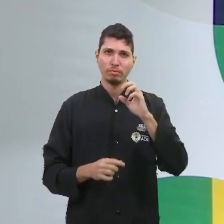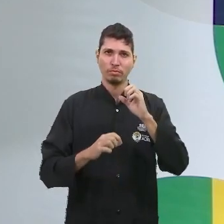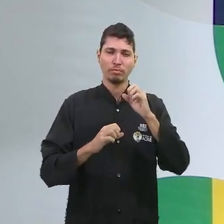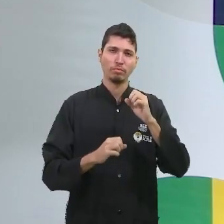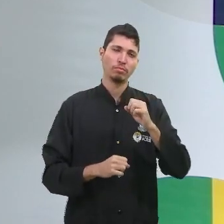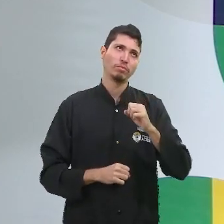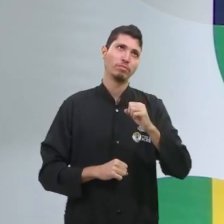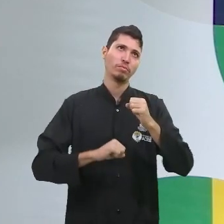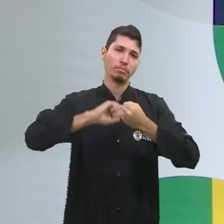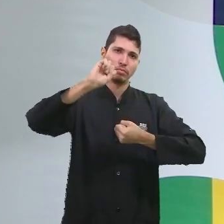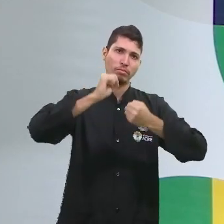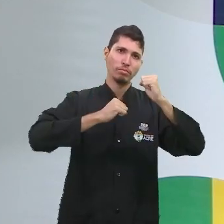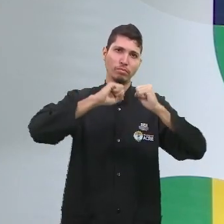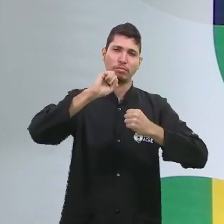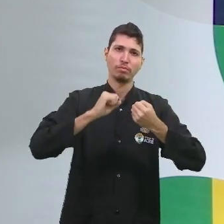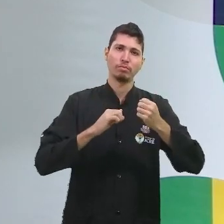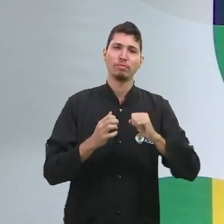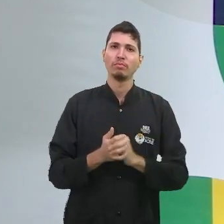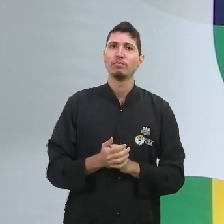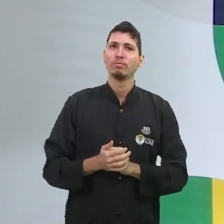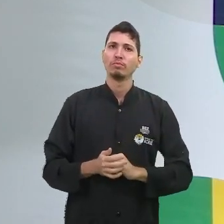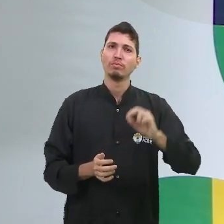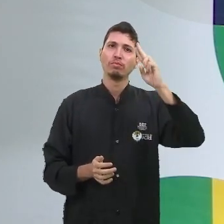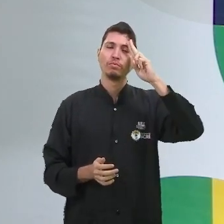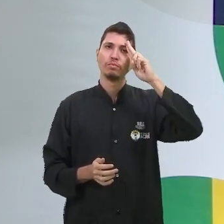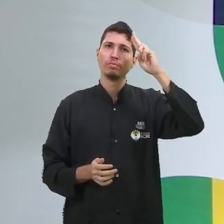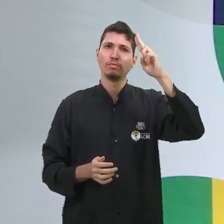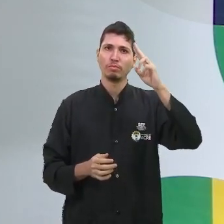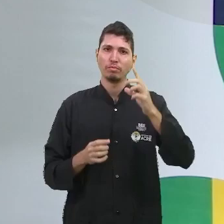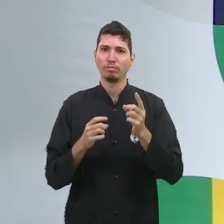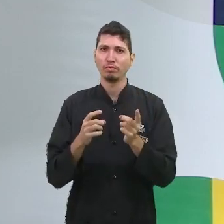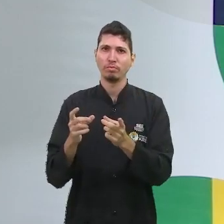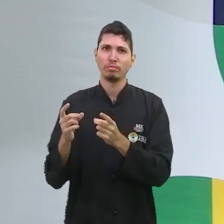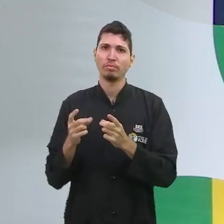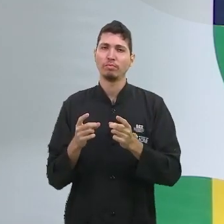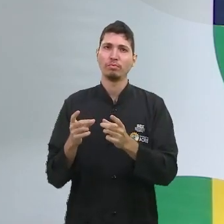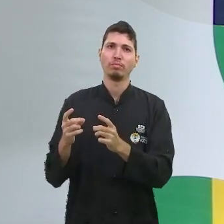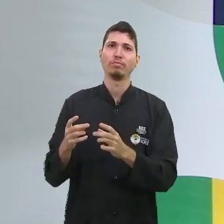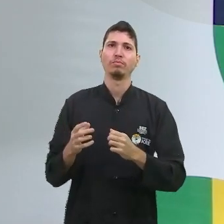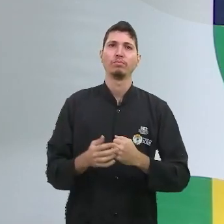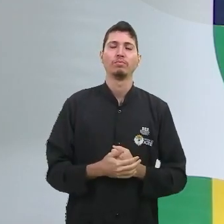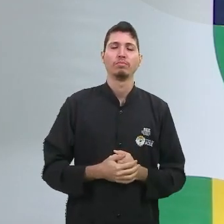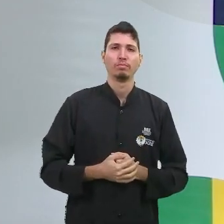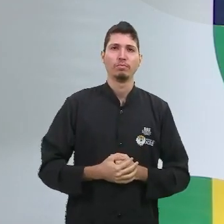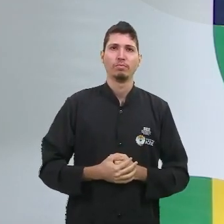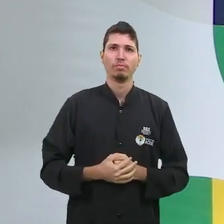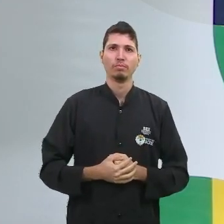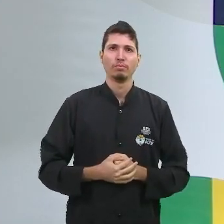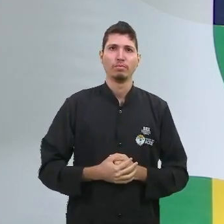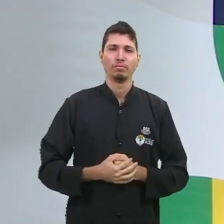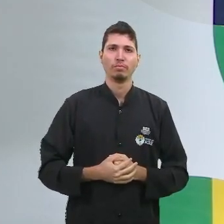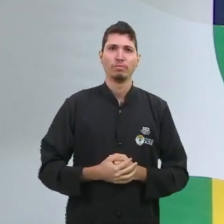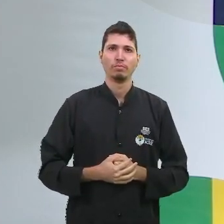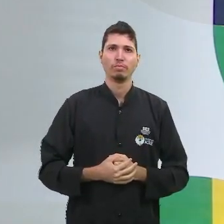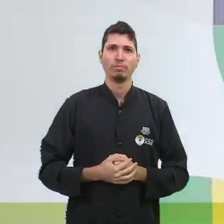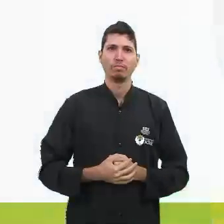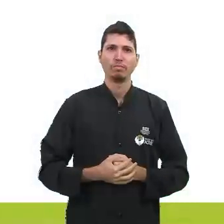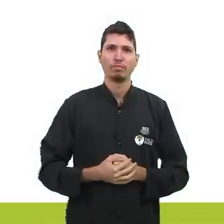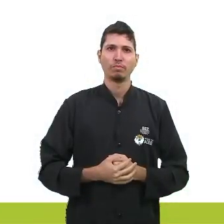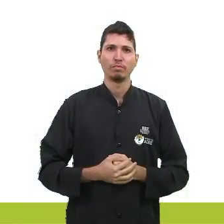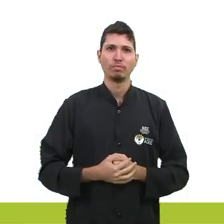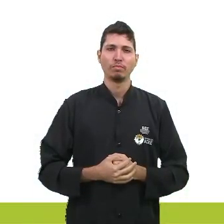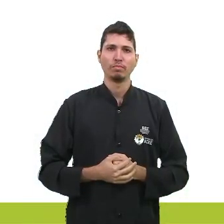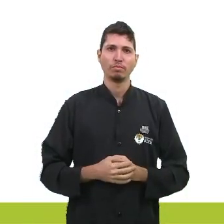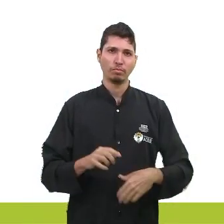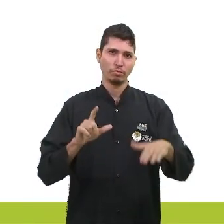proprietário do comércio. Mas é necessário trabalhadores, que vocês estão visualizando aqui na projeção como sendo a classe